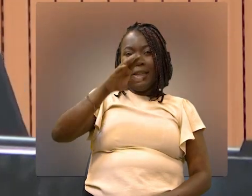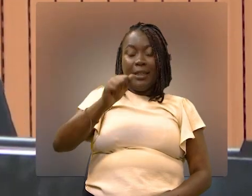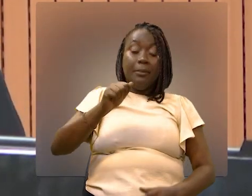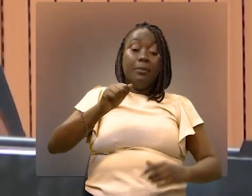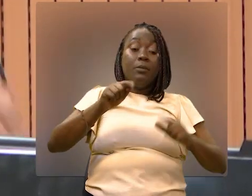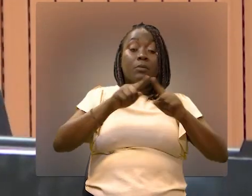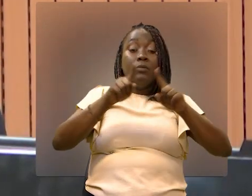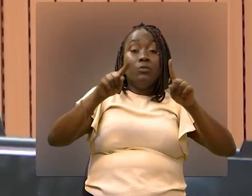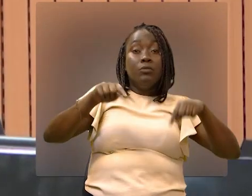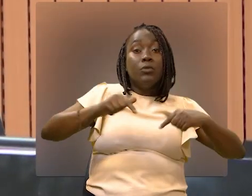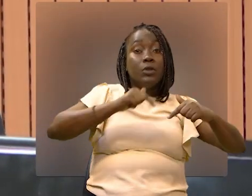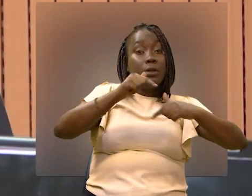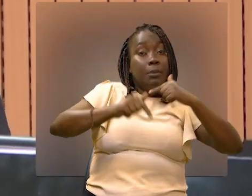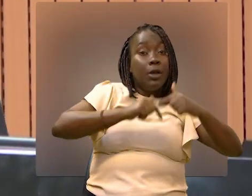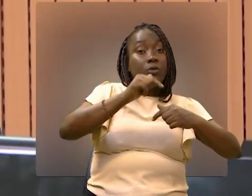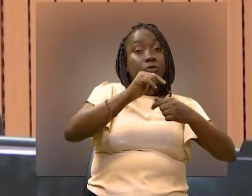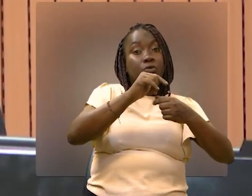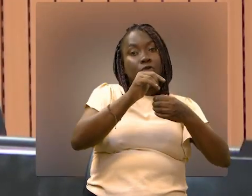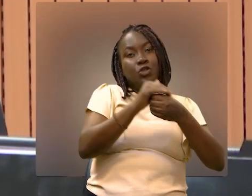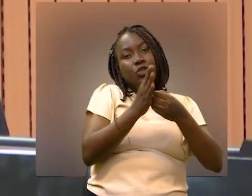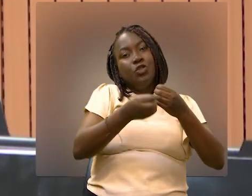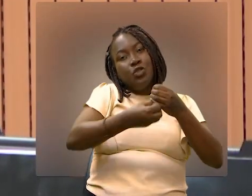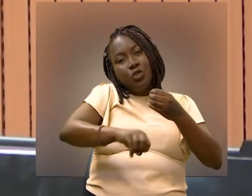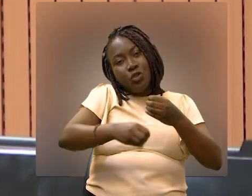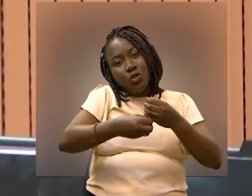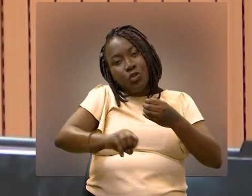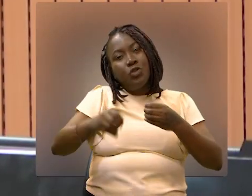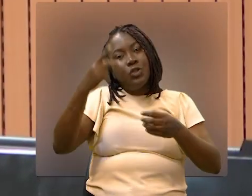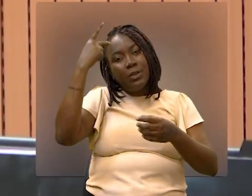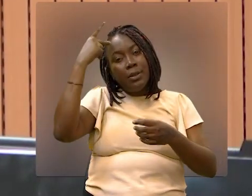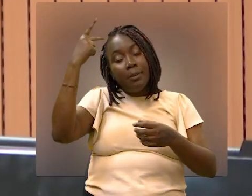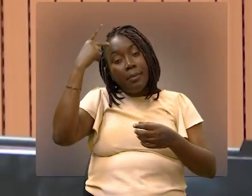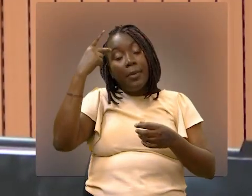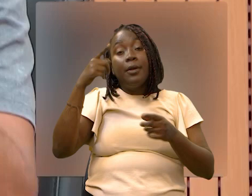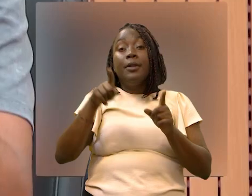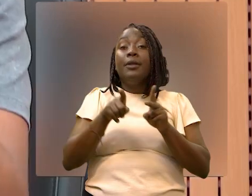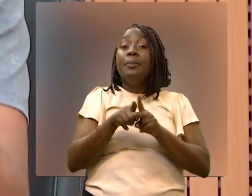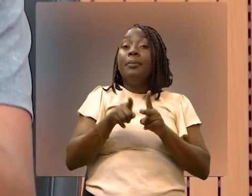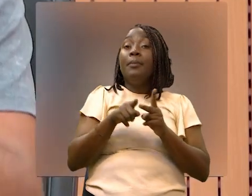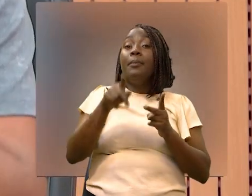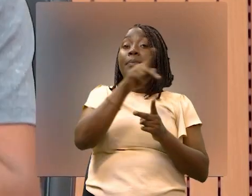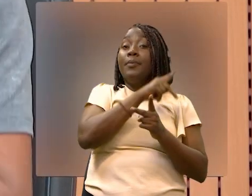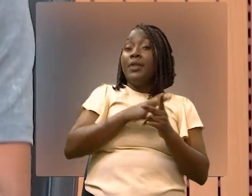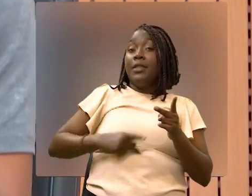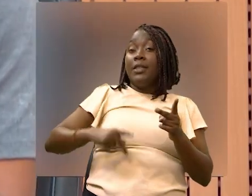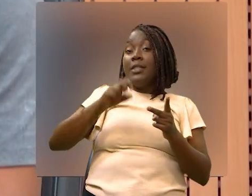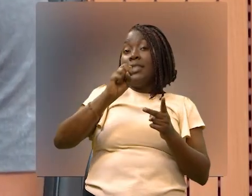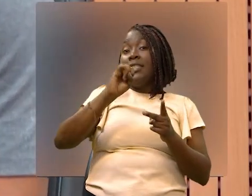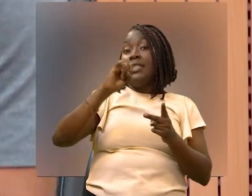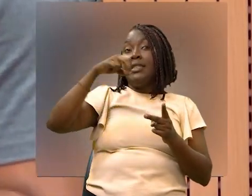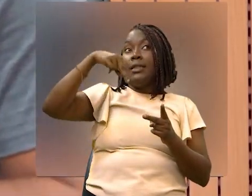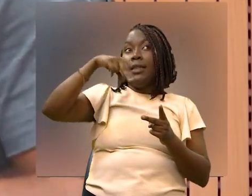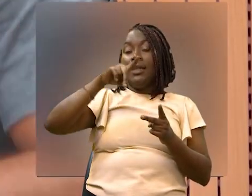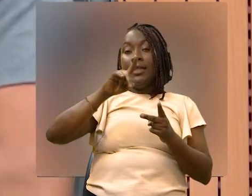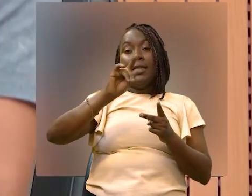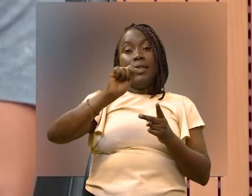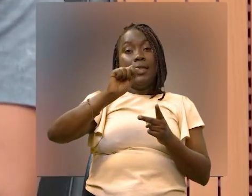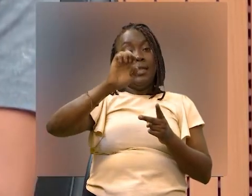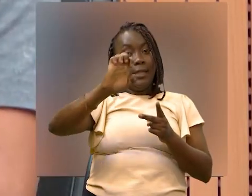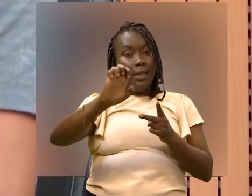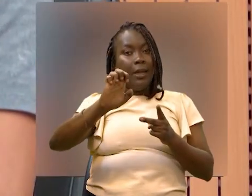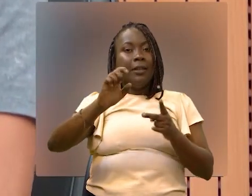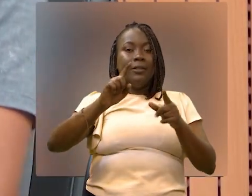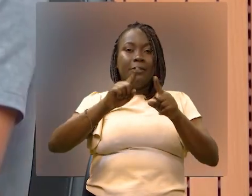o Sindicato dos Trabalhadores em Água e Esgoto e Meio Ambiente do Estado de São Paulo, e Renan Roncolato, presidente do Sindai,